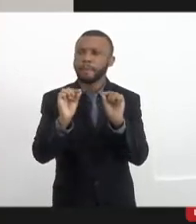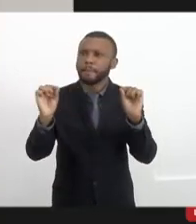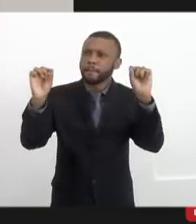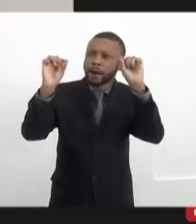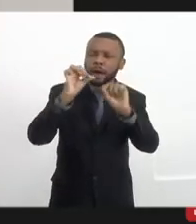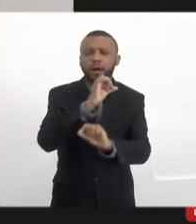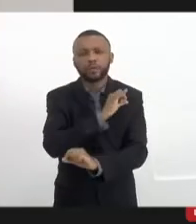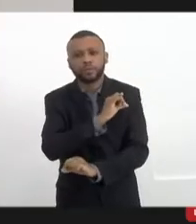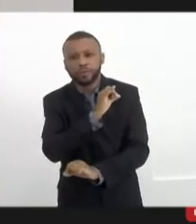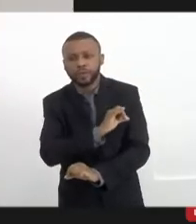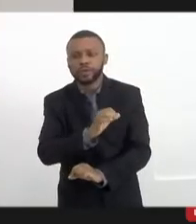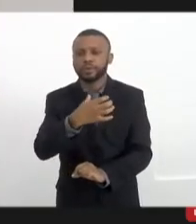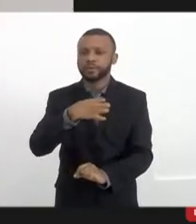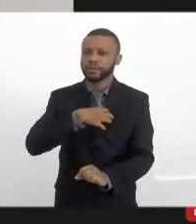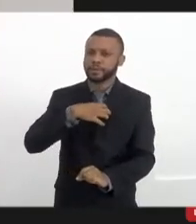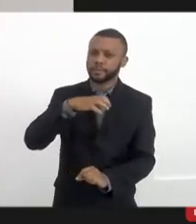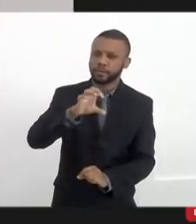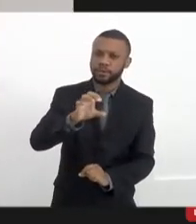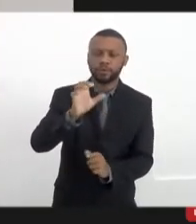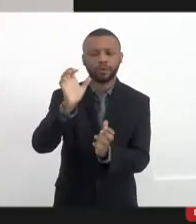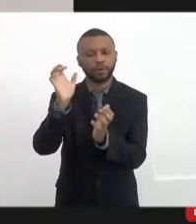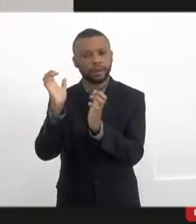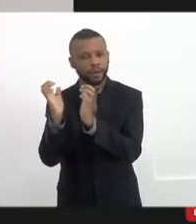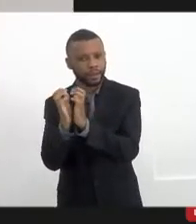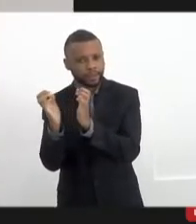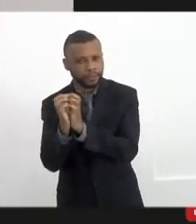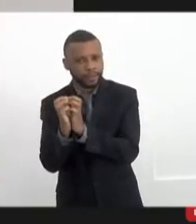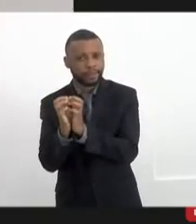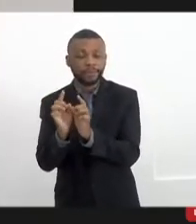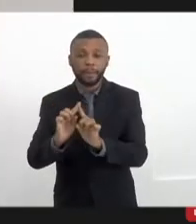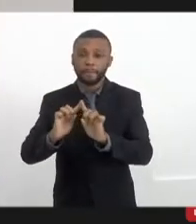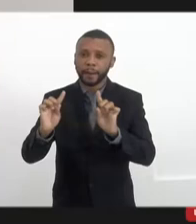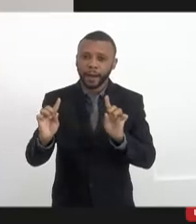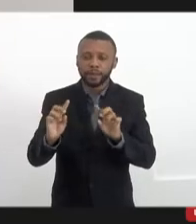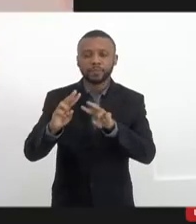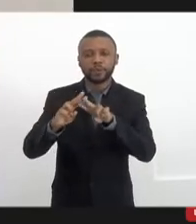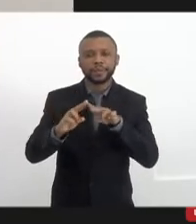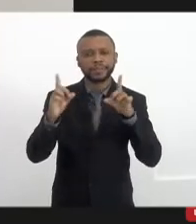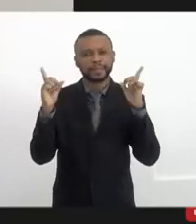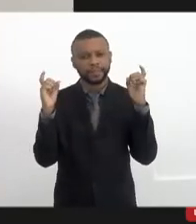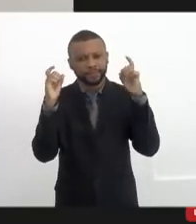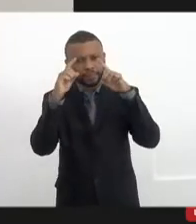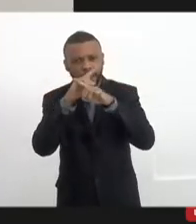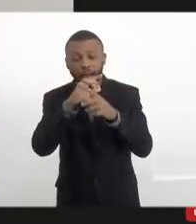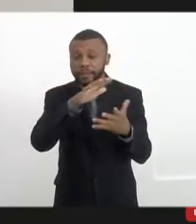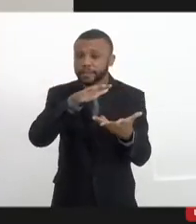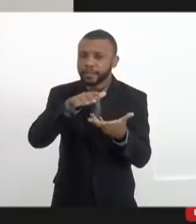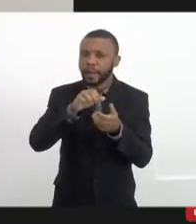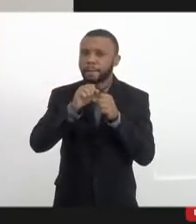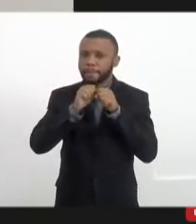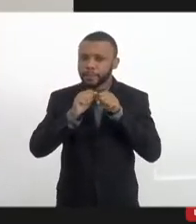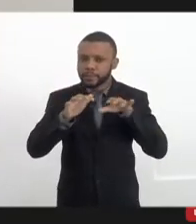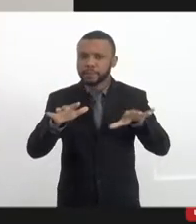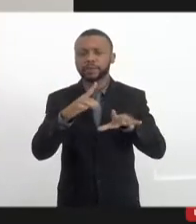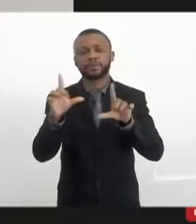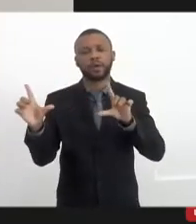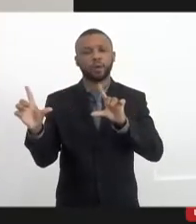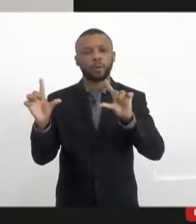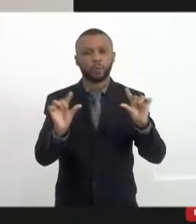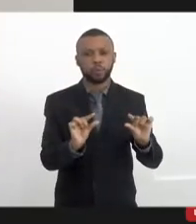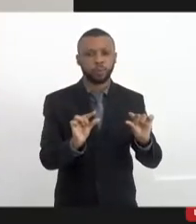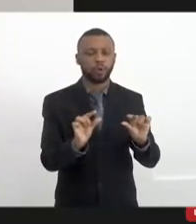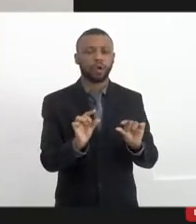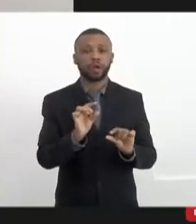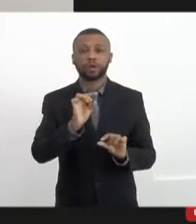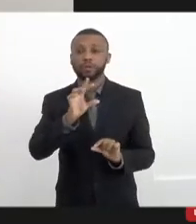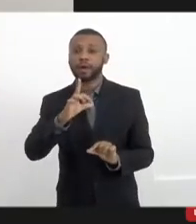no Rio, em Salvador, em Recife, mas por conta das dificuldades da pandemia, a gente reduziu e hoje está somente